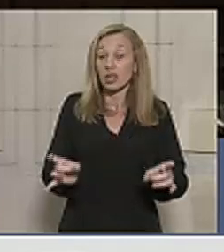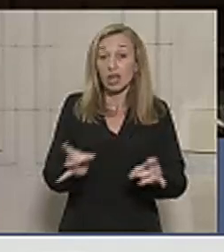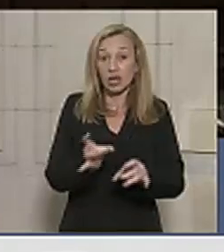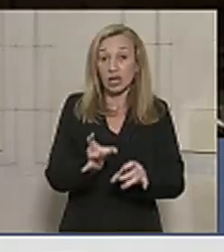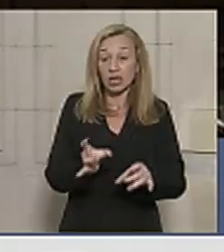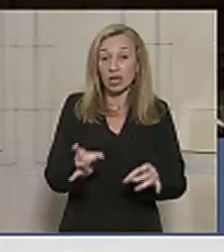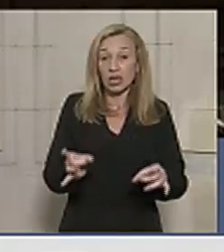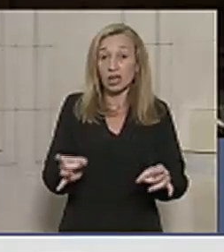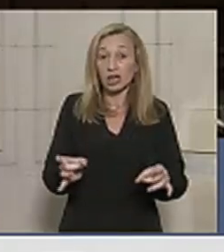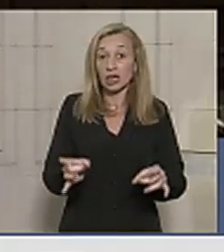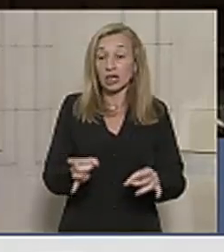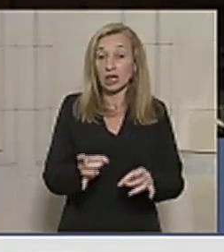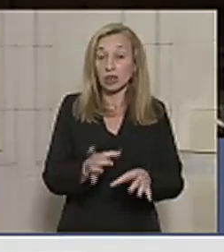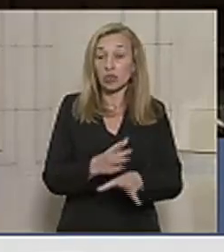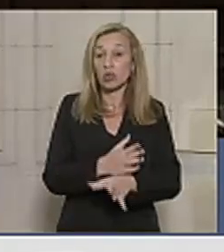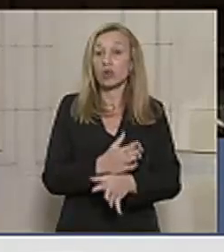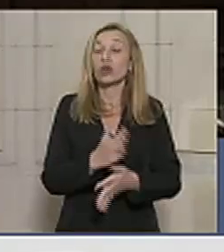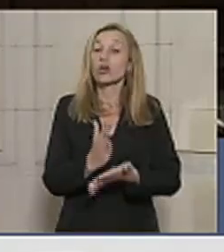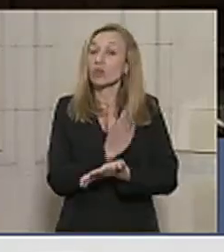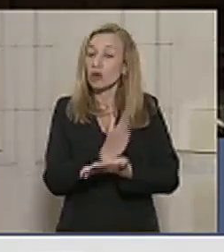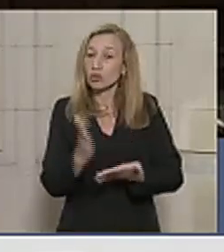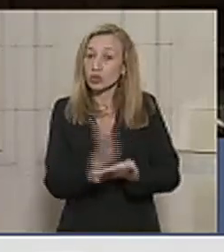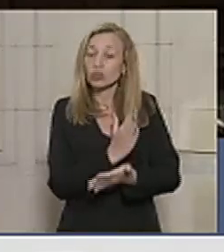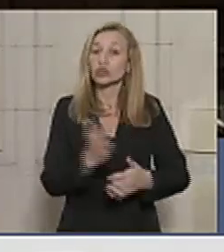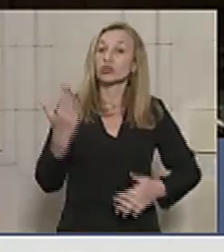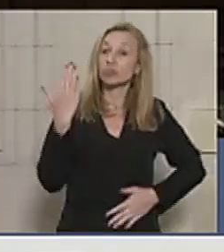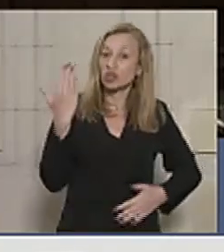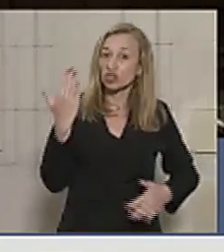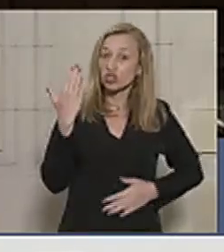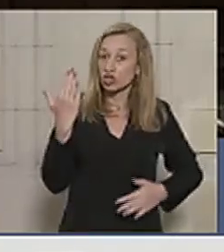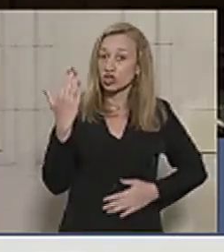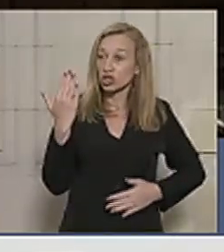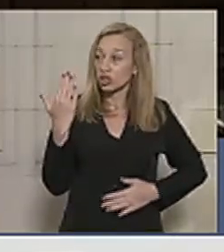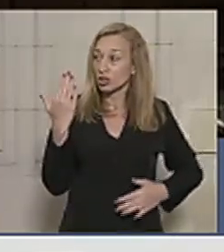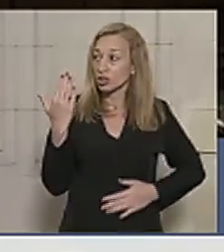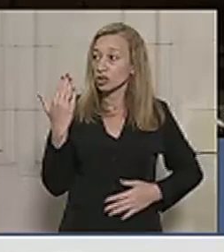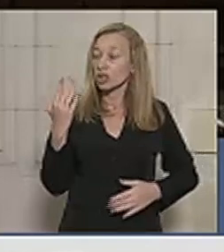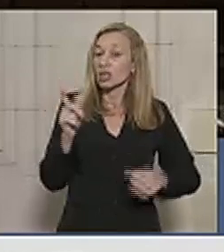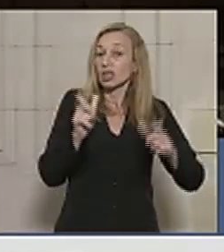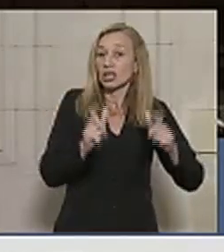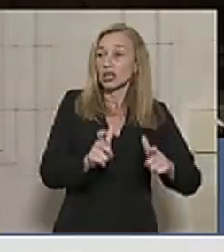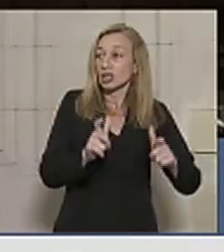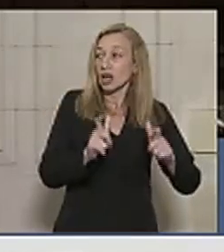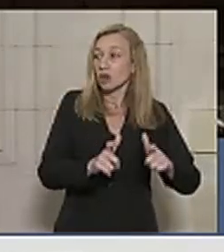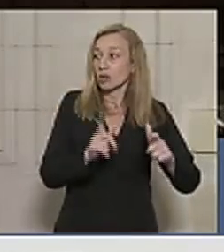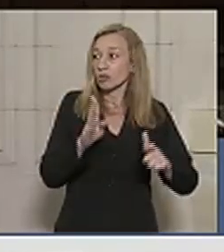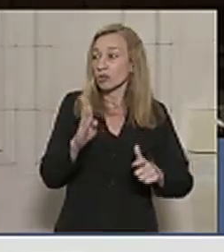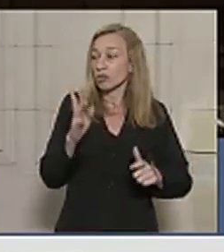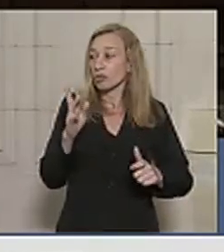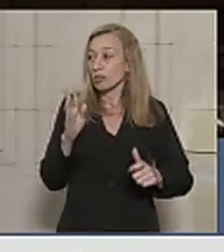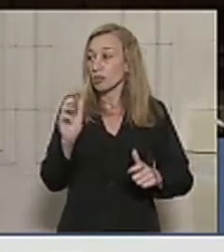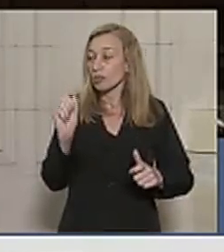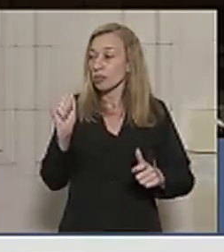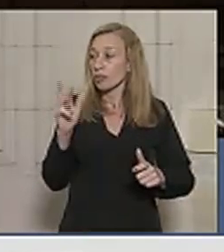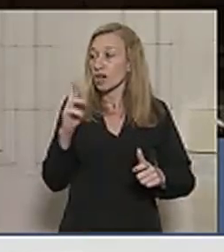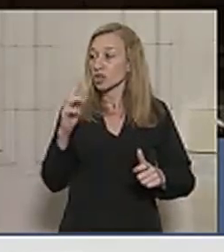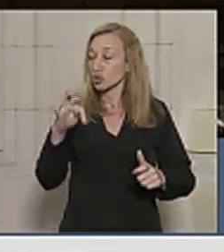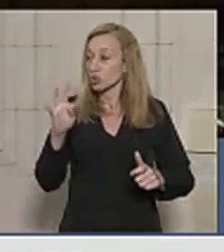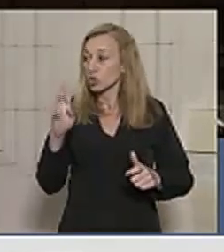marginais fortemente armados na região ali da Rua do Matoso, uma região que está